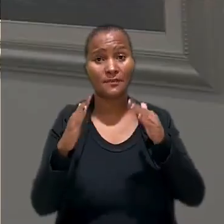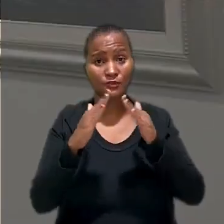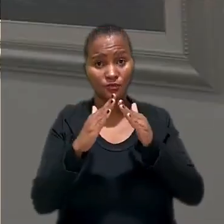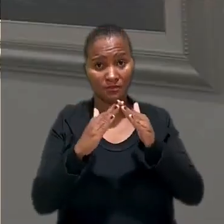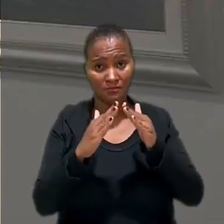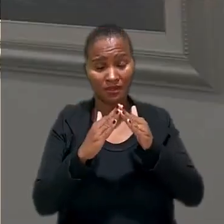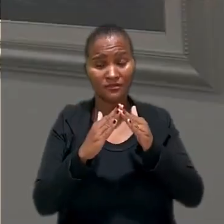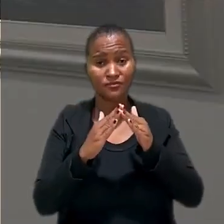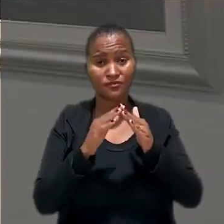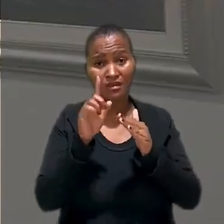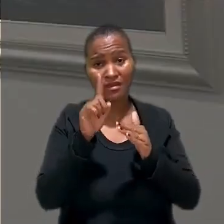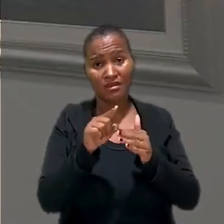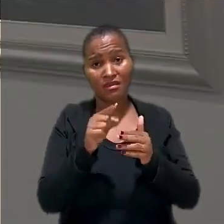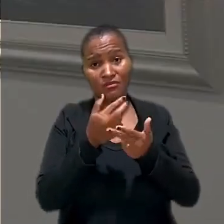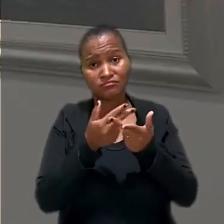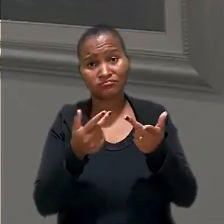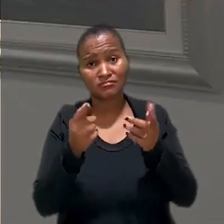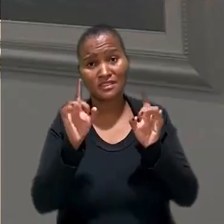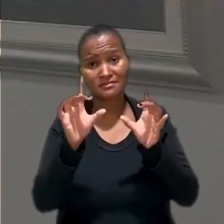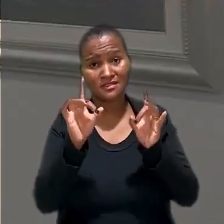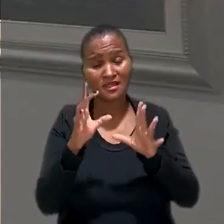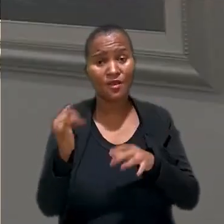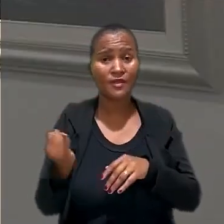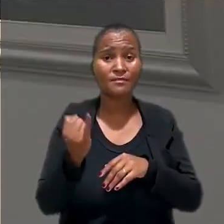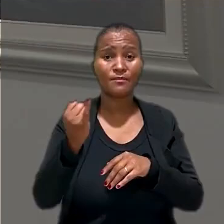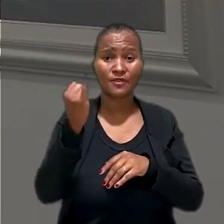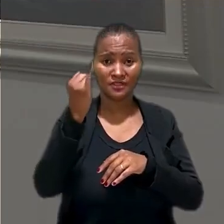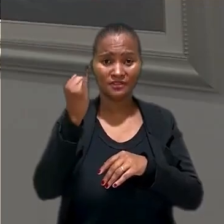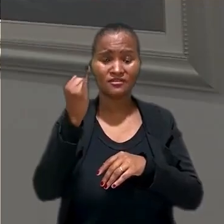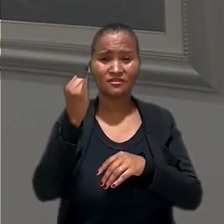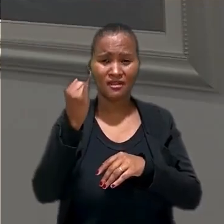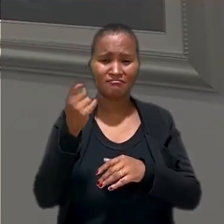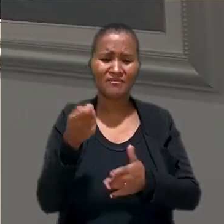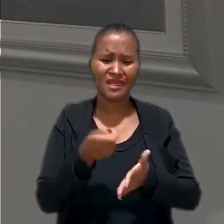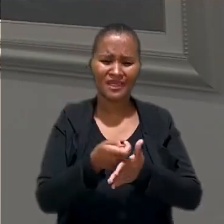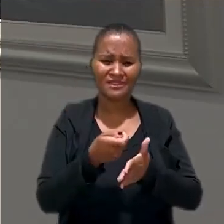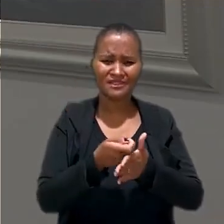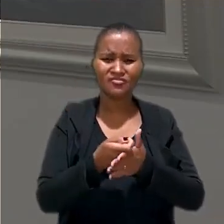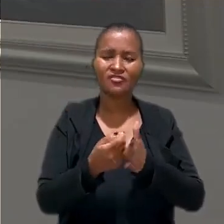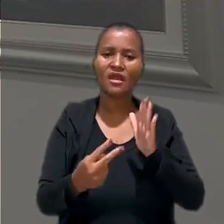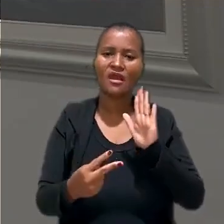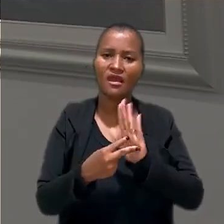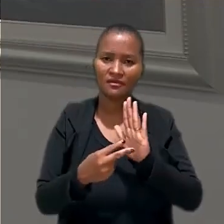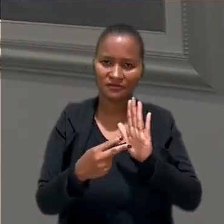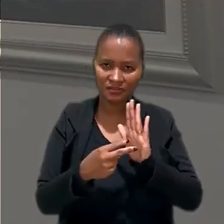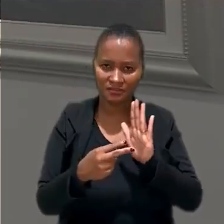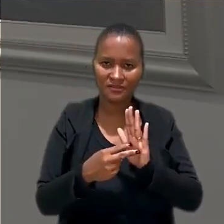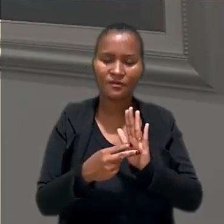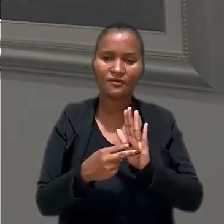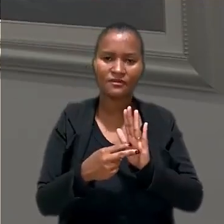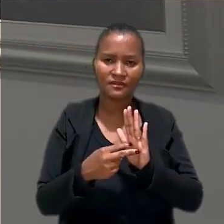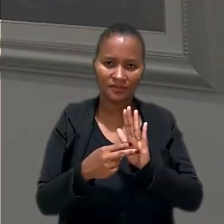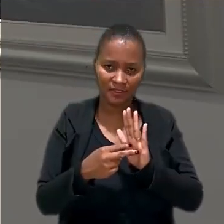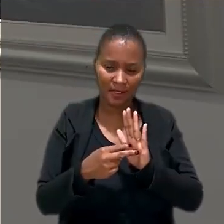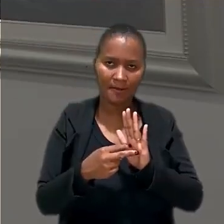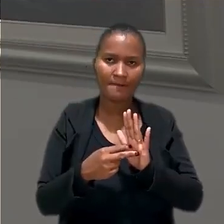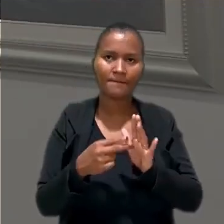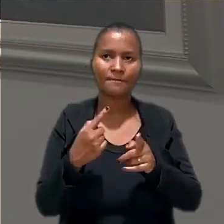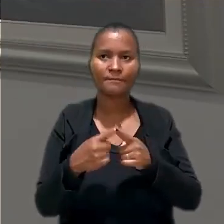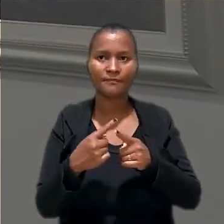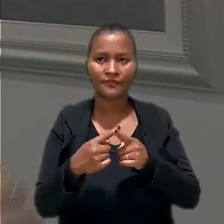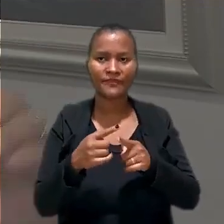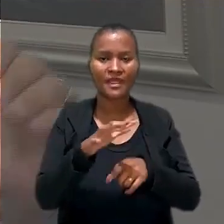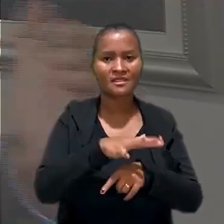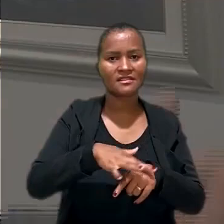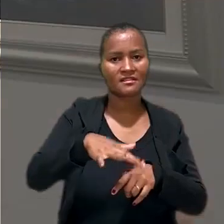doméstico é uma situação de especial importância que exige atenção na medida em